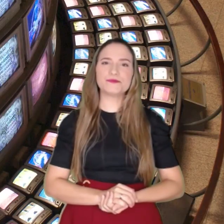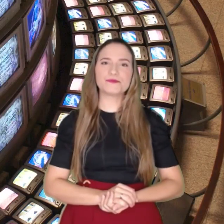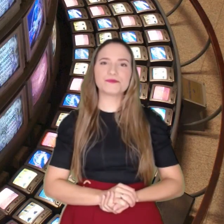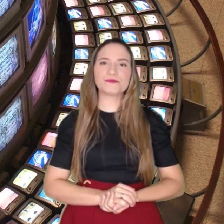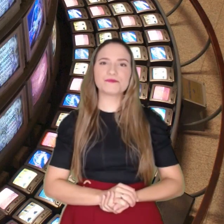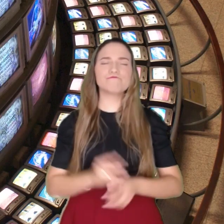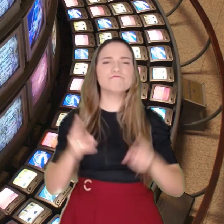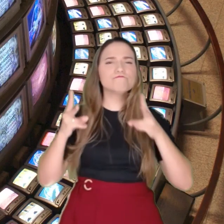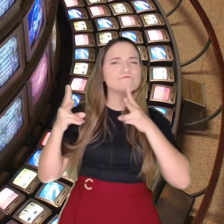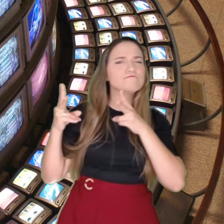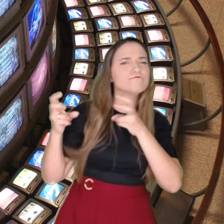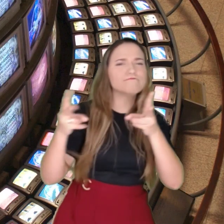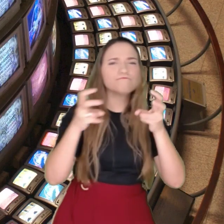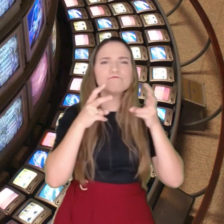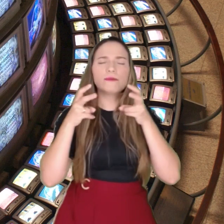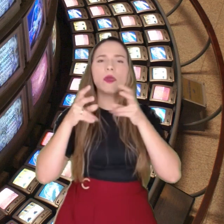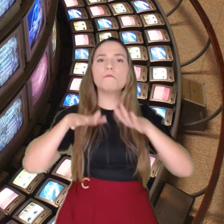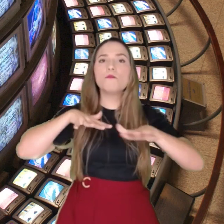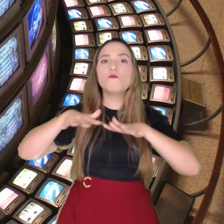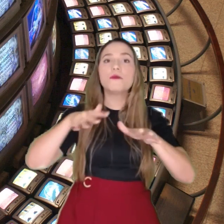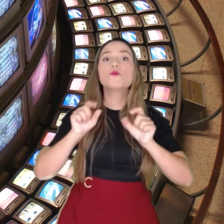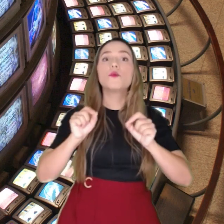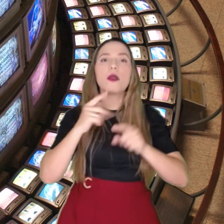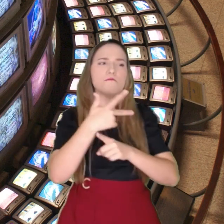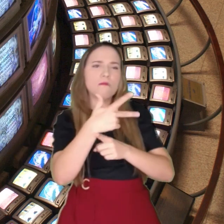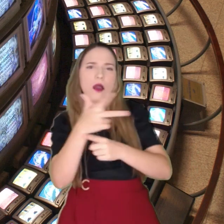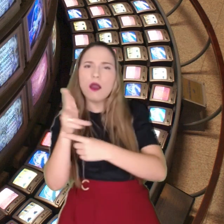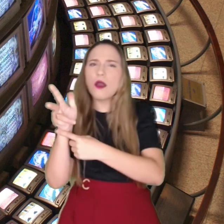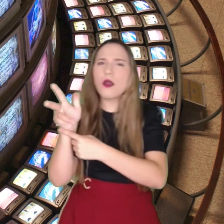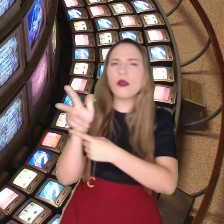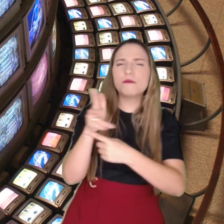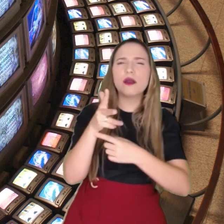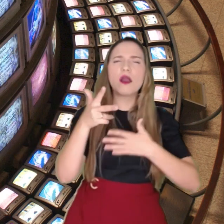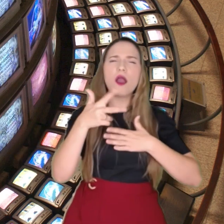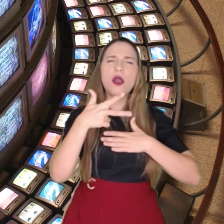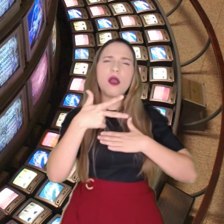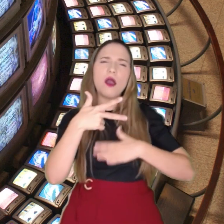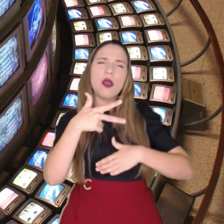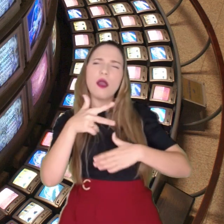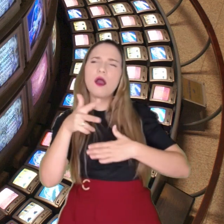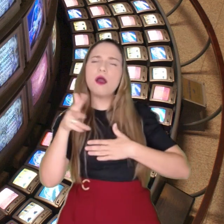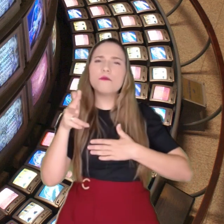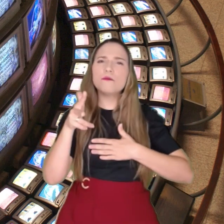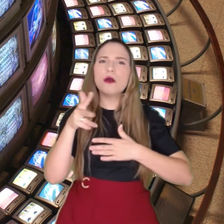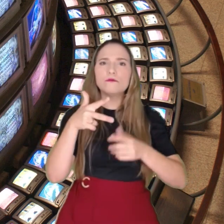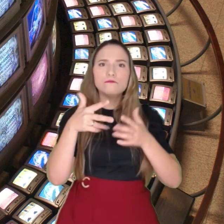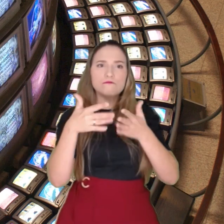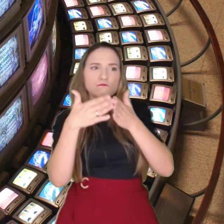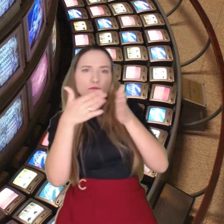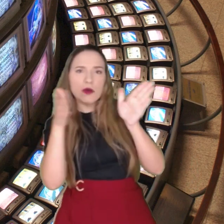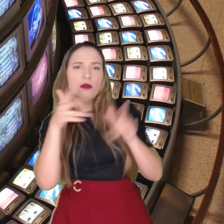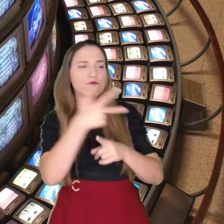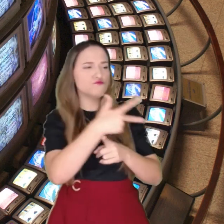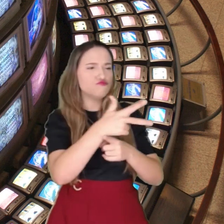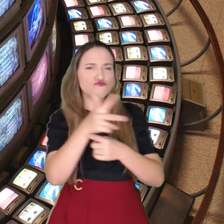Explore movimentos de câmeras suaves, panorâmicas,